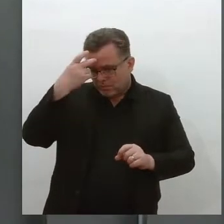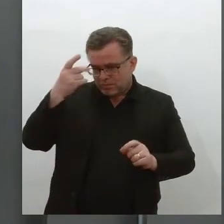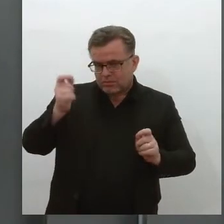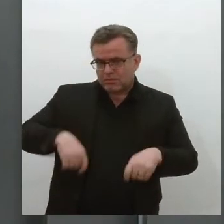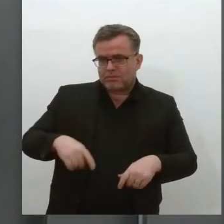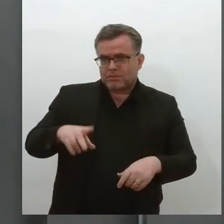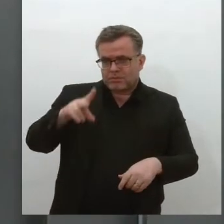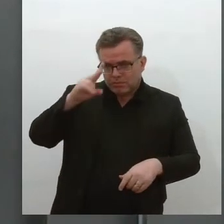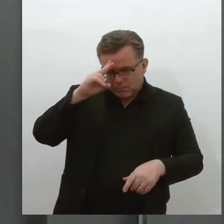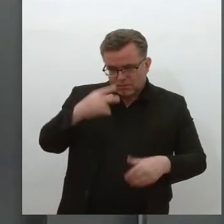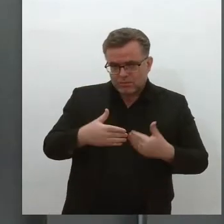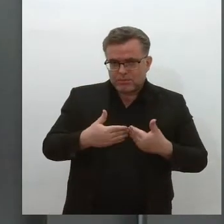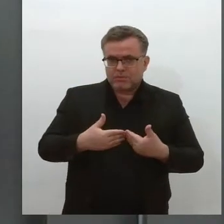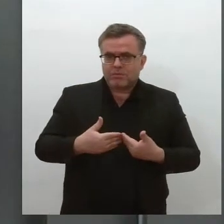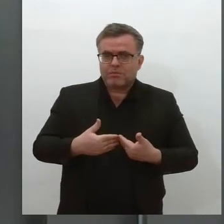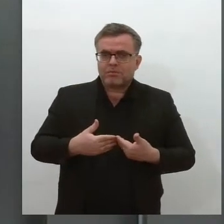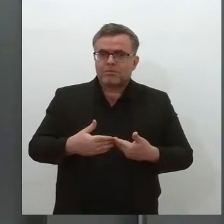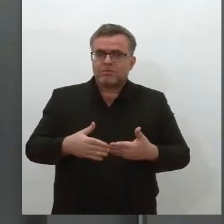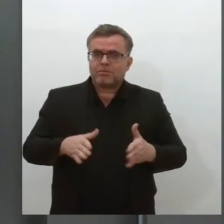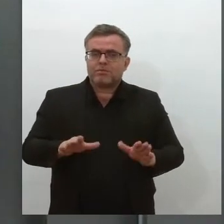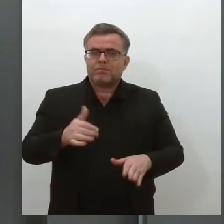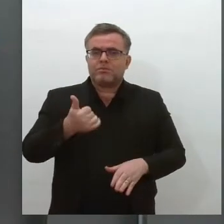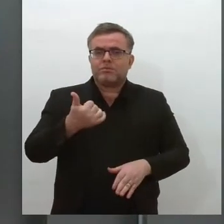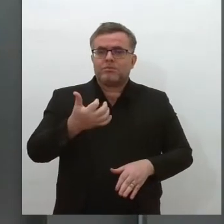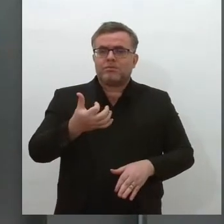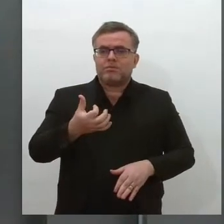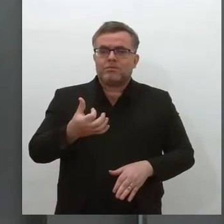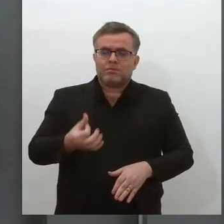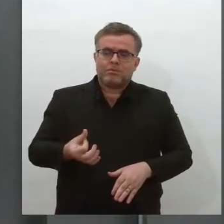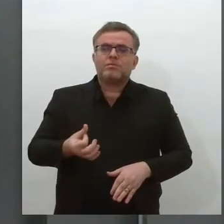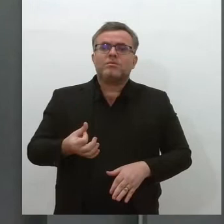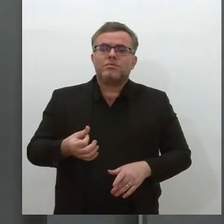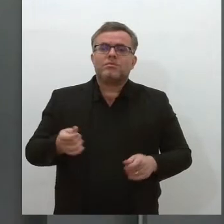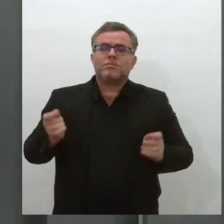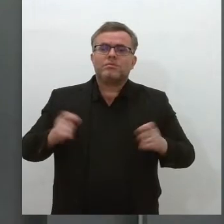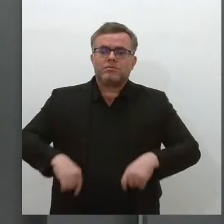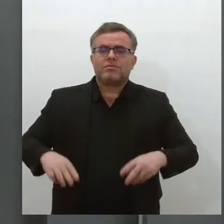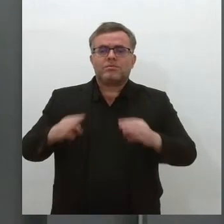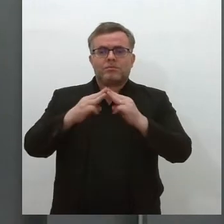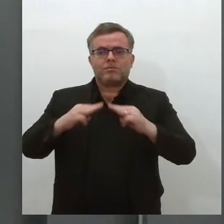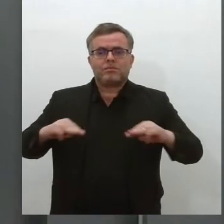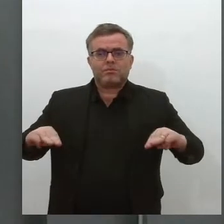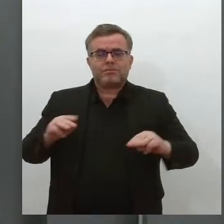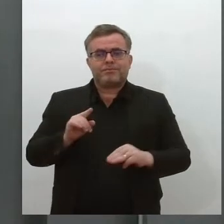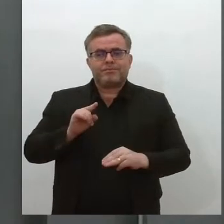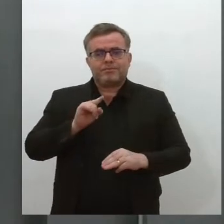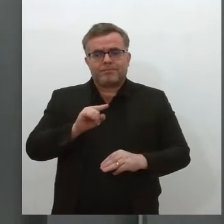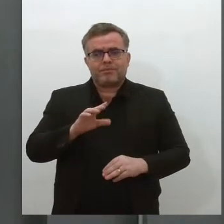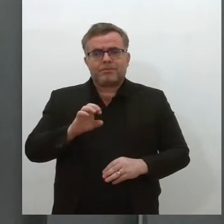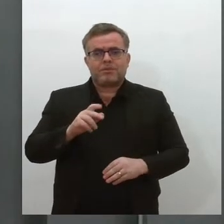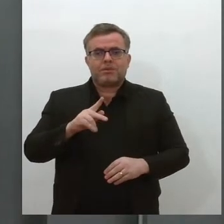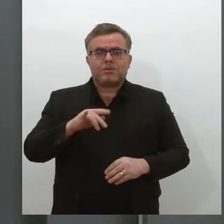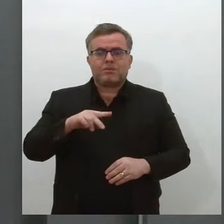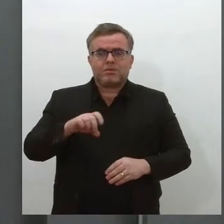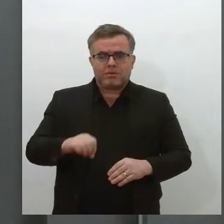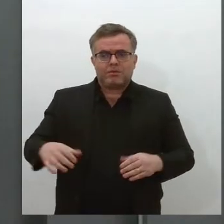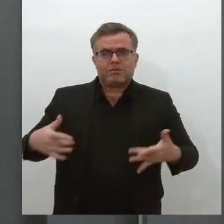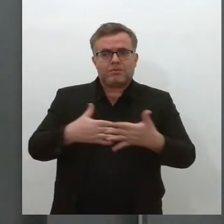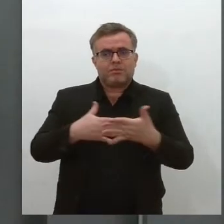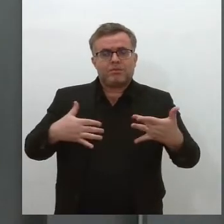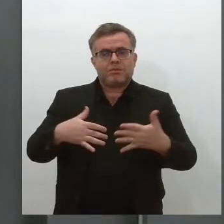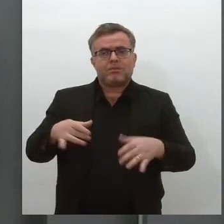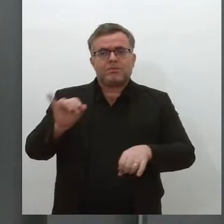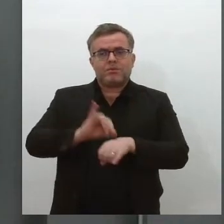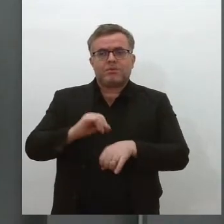abertura da 16ª Primavera dos Museus no Palácio Museu Olímpio Campos, no centro da capital, a partir das